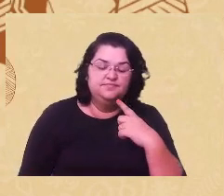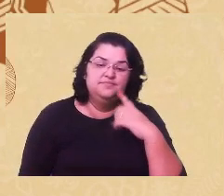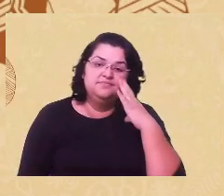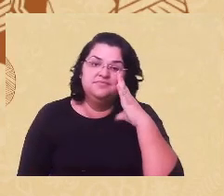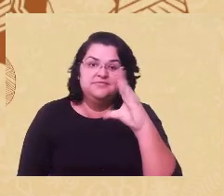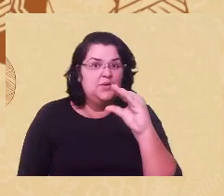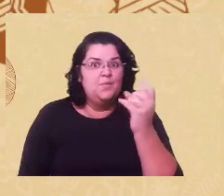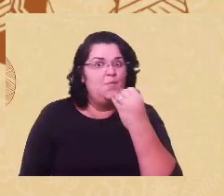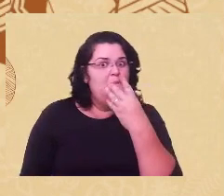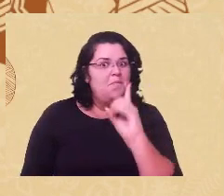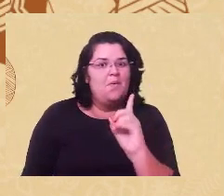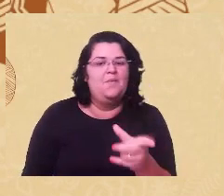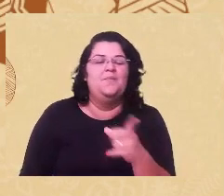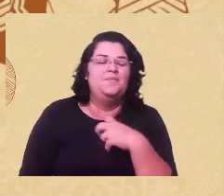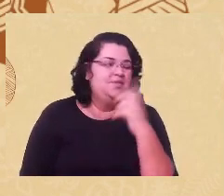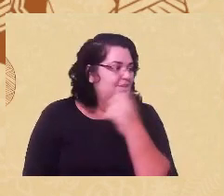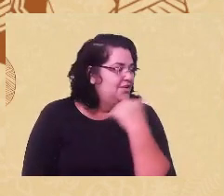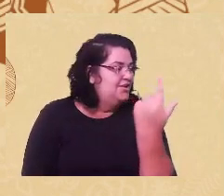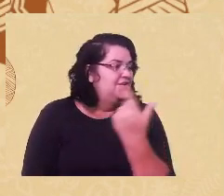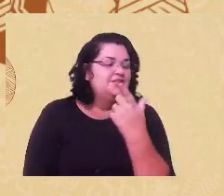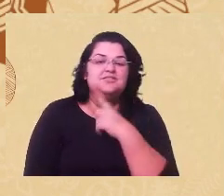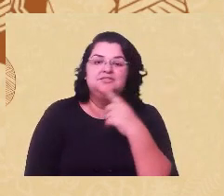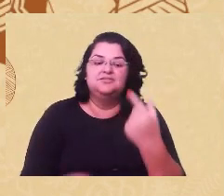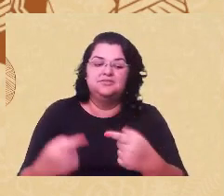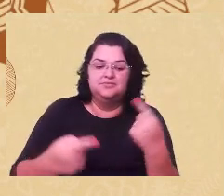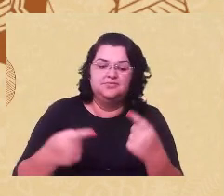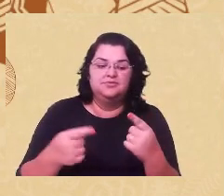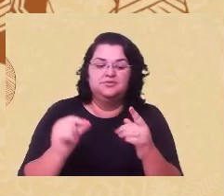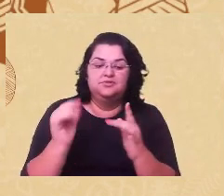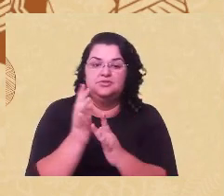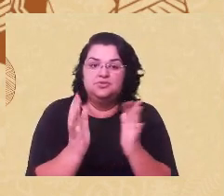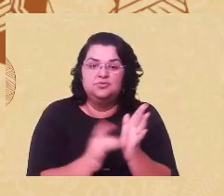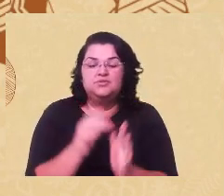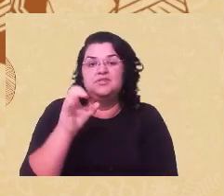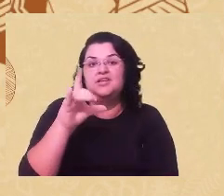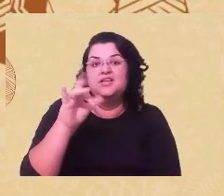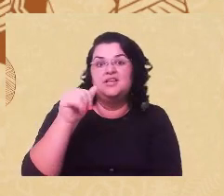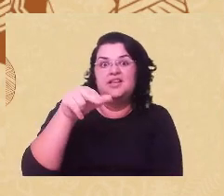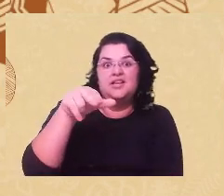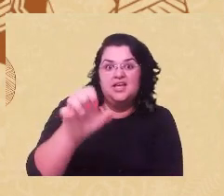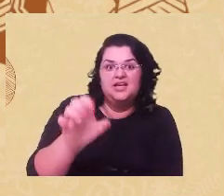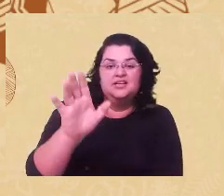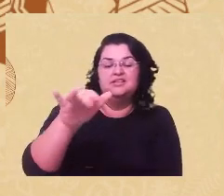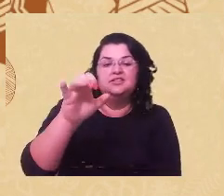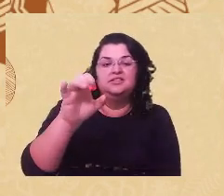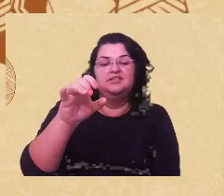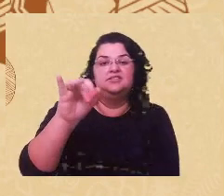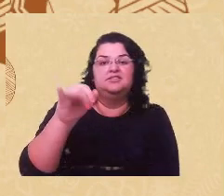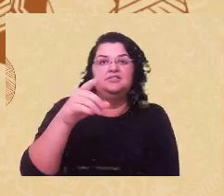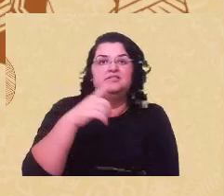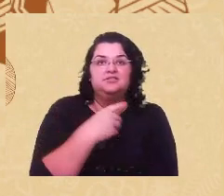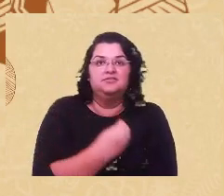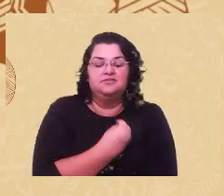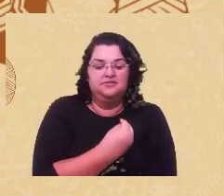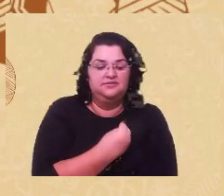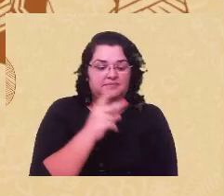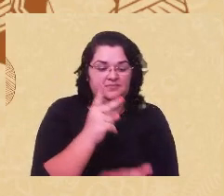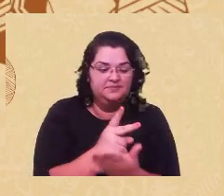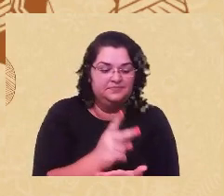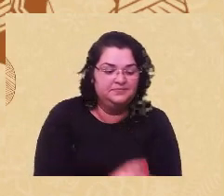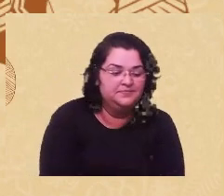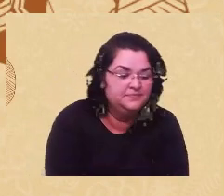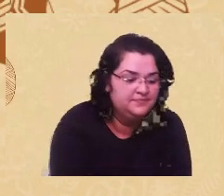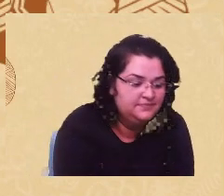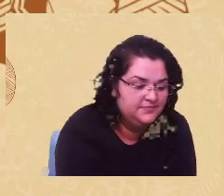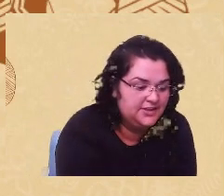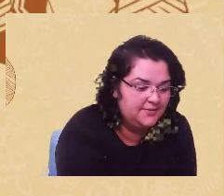cada um de nós está disputando a Jesus e a Eliane suas lutas em cada momento eu prefiro olhar para isso eu prefiro